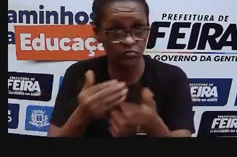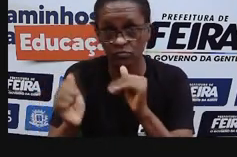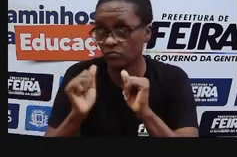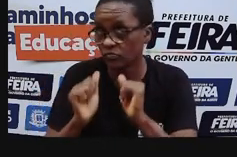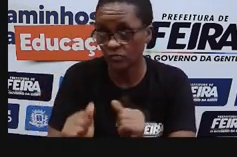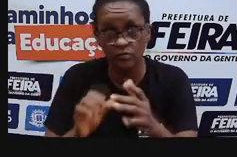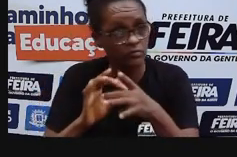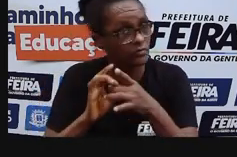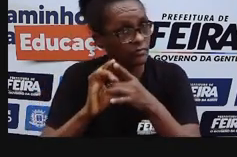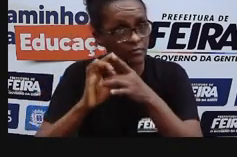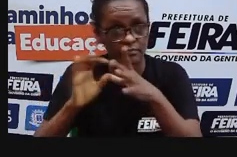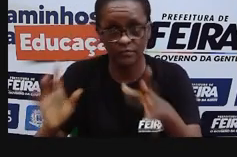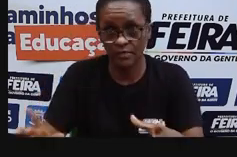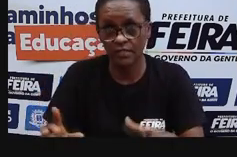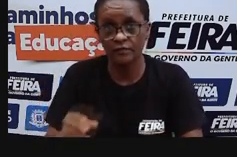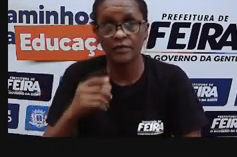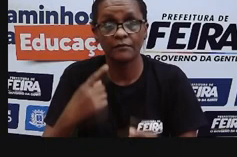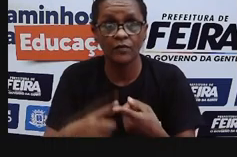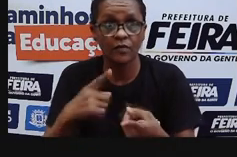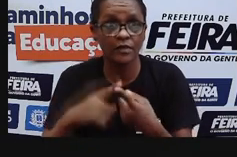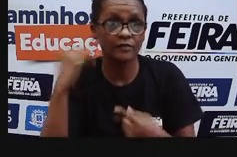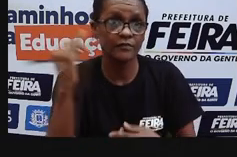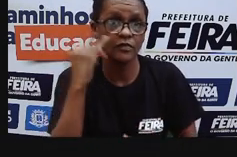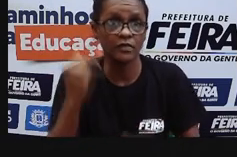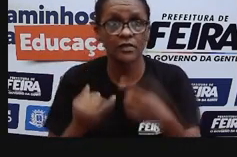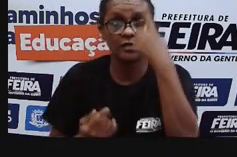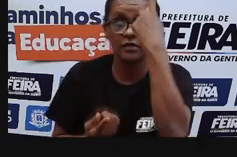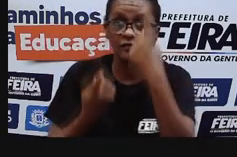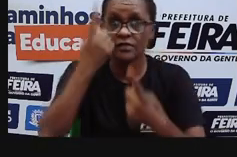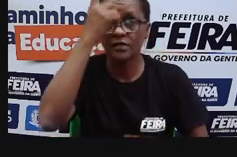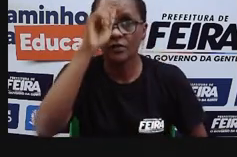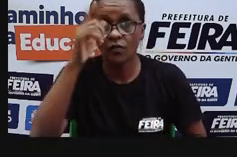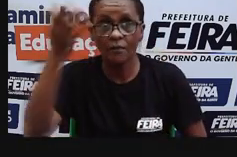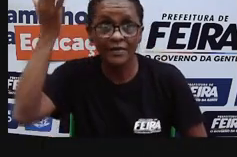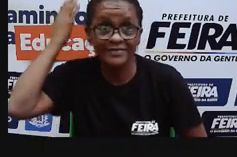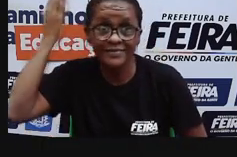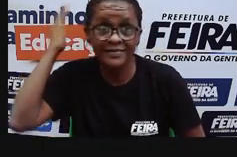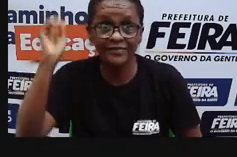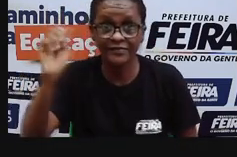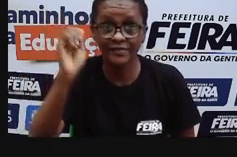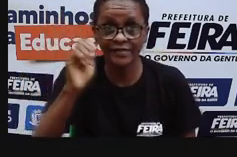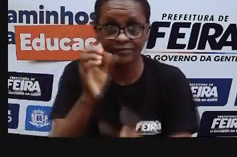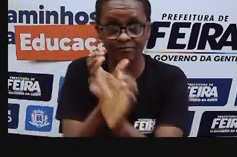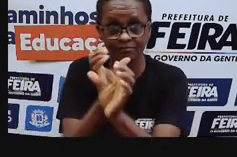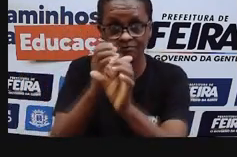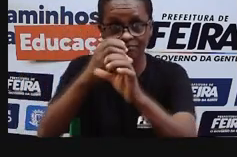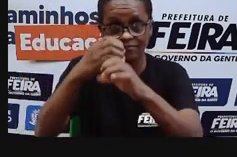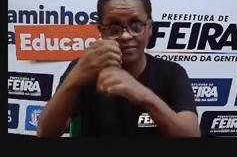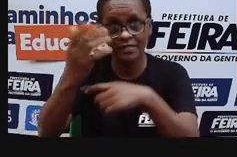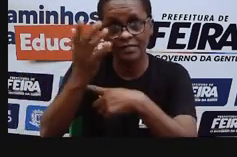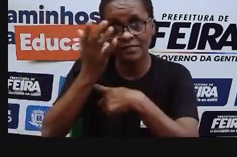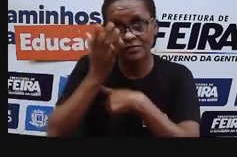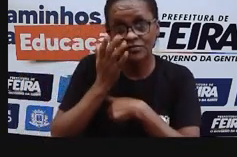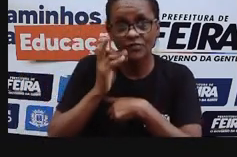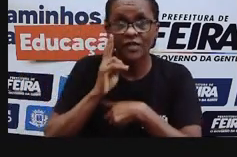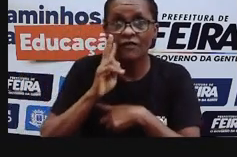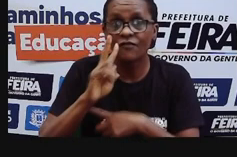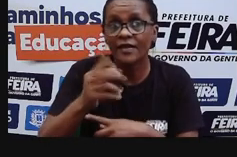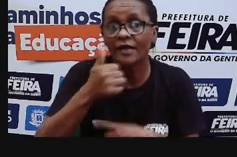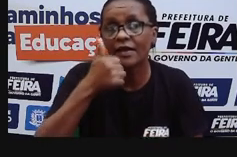outros elementos, né? Então, se a gente quer ver só, por exemplo, o